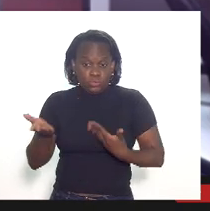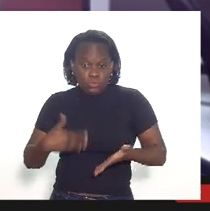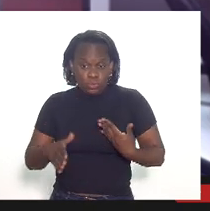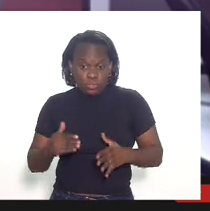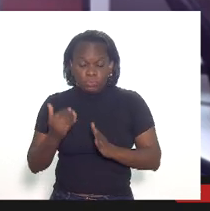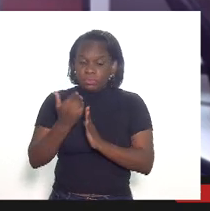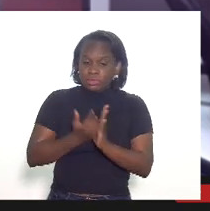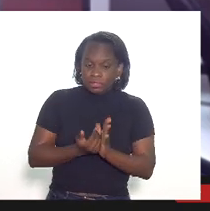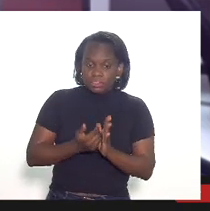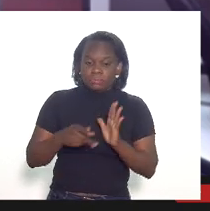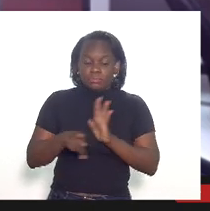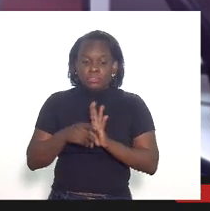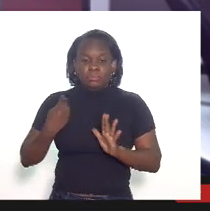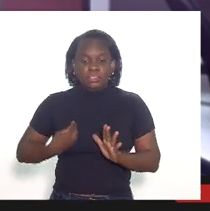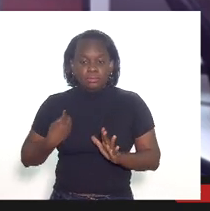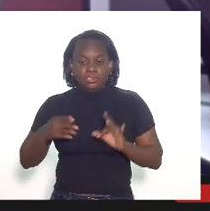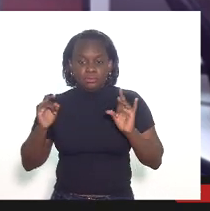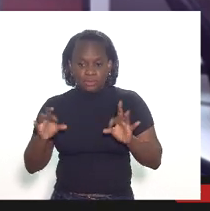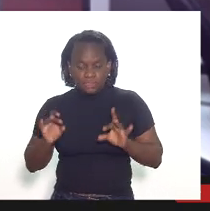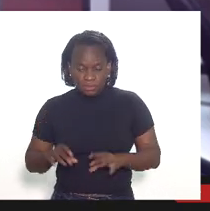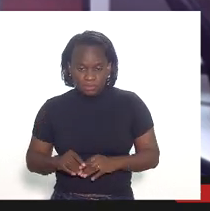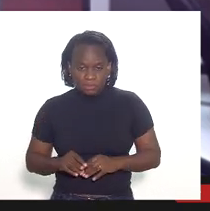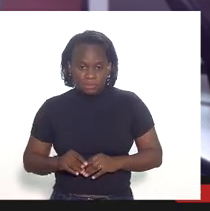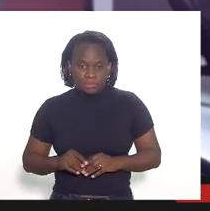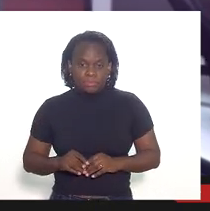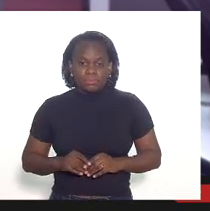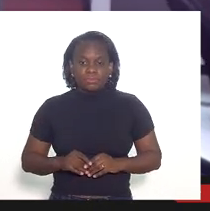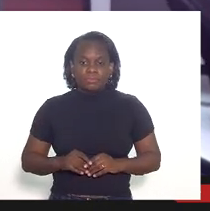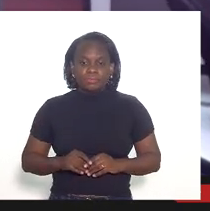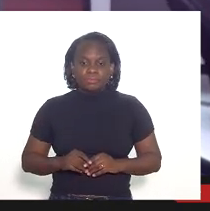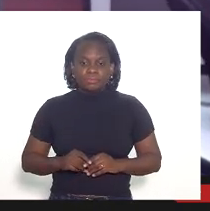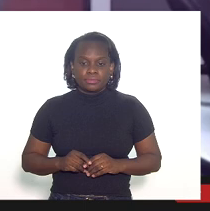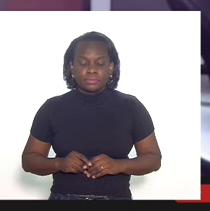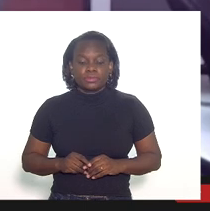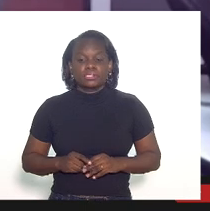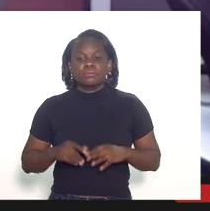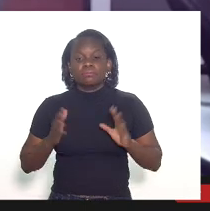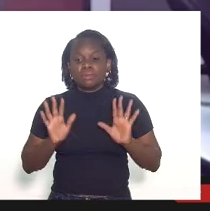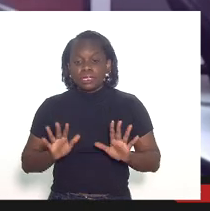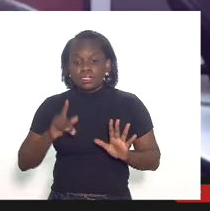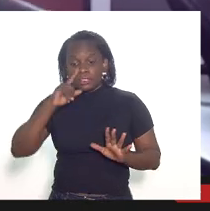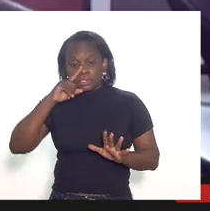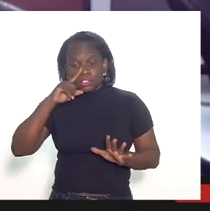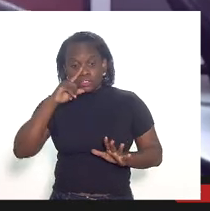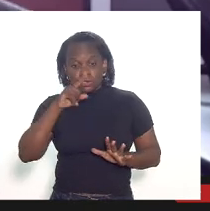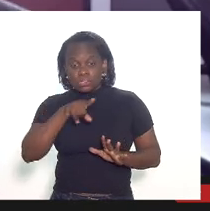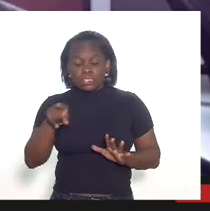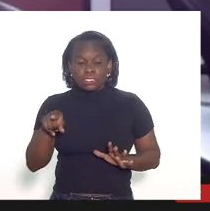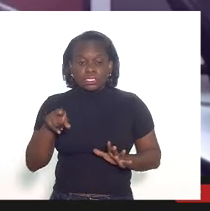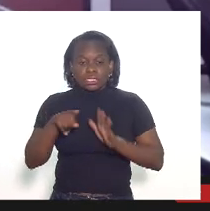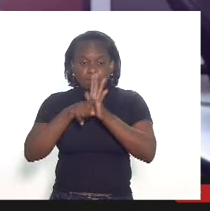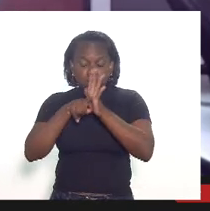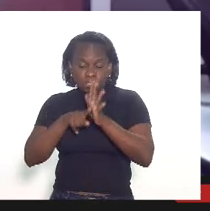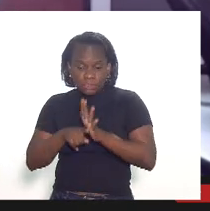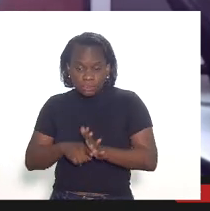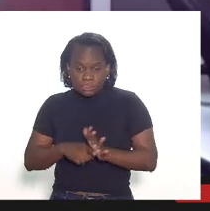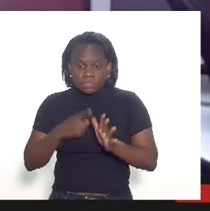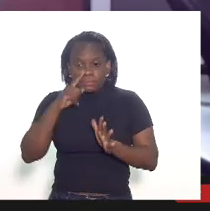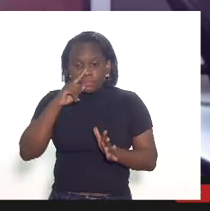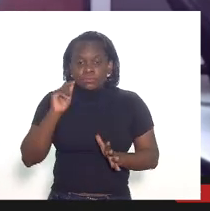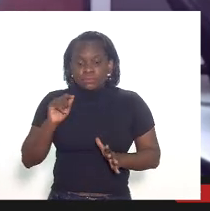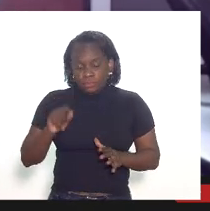dedução das participações especiais qual é o risco desse tipo de auditoria